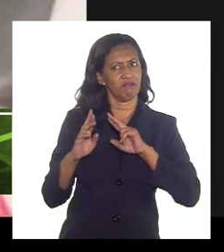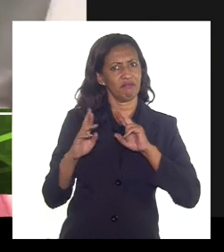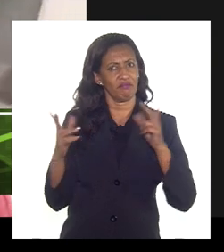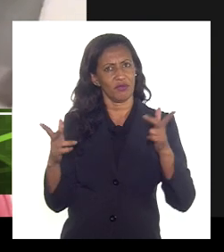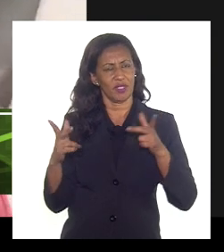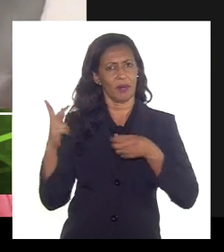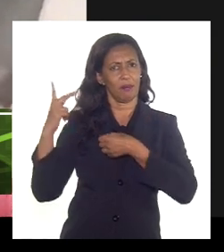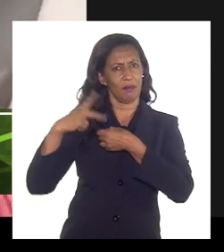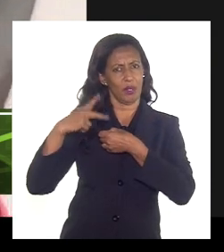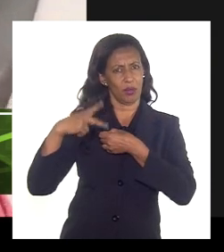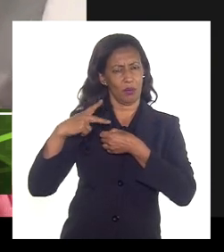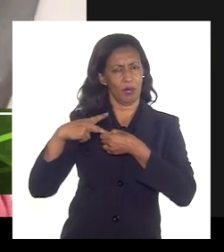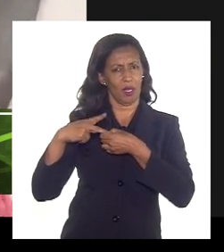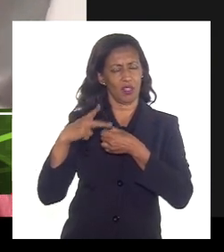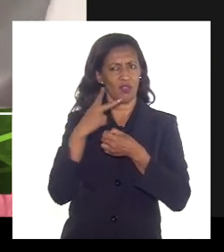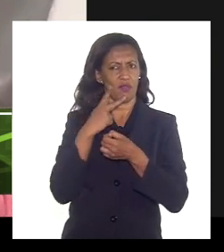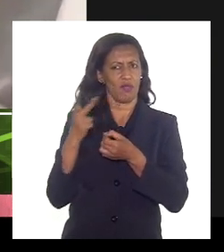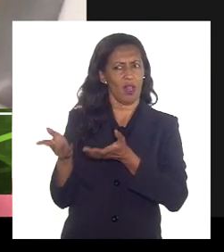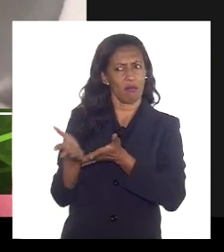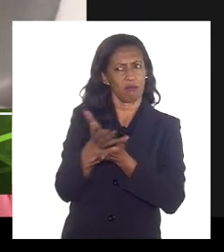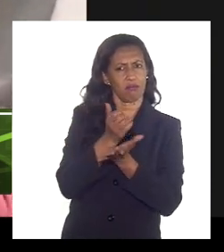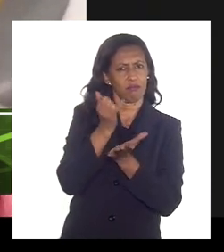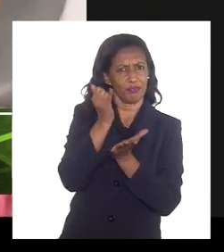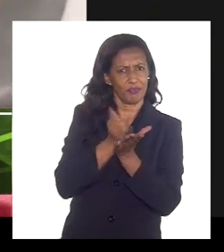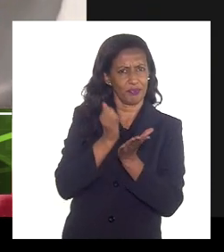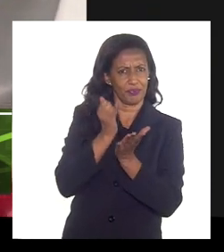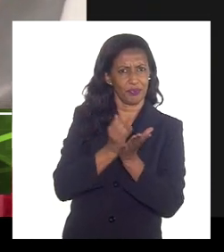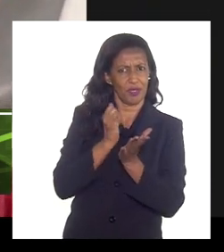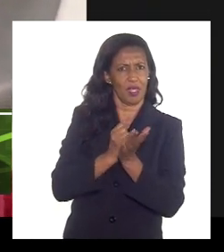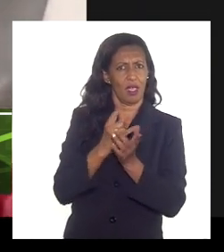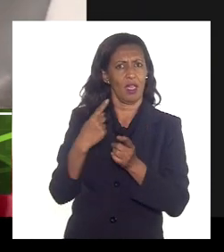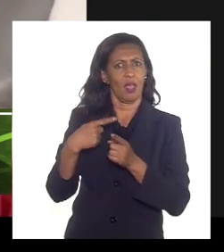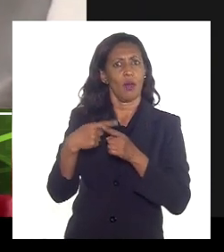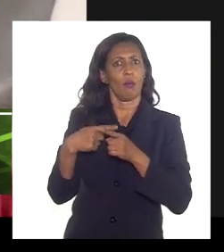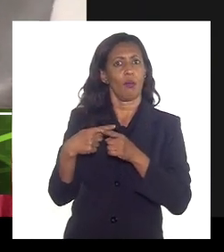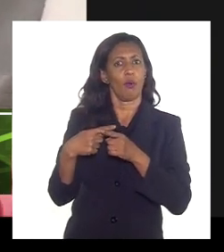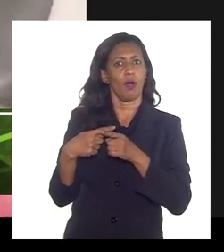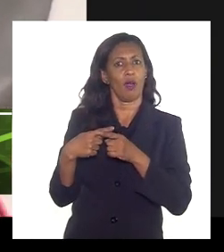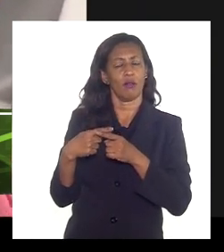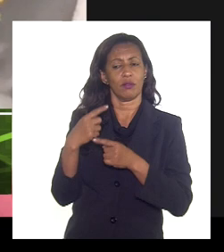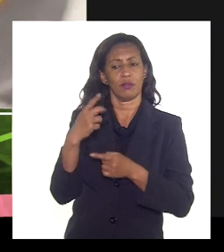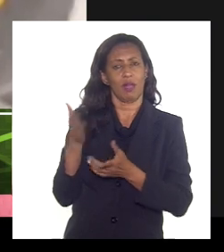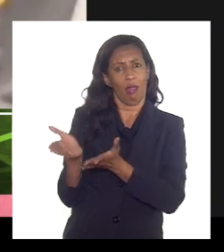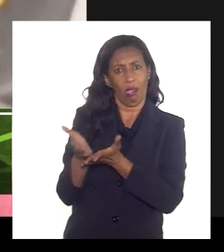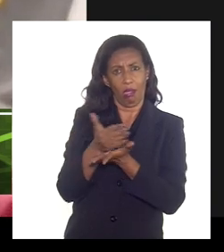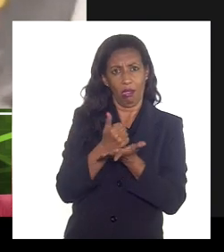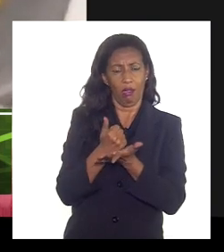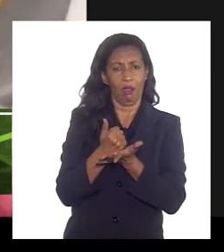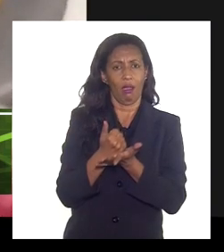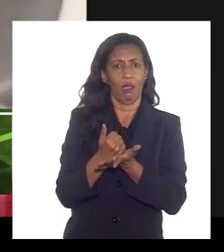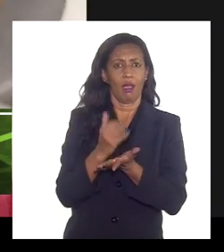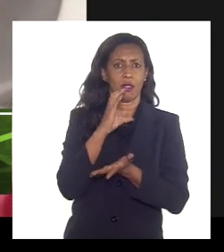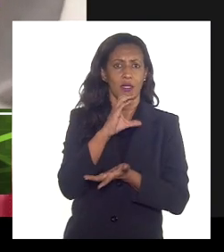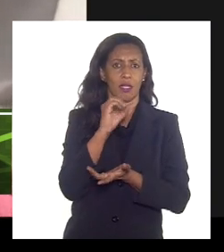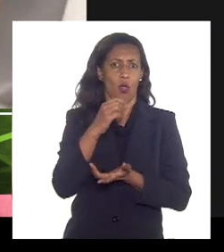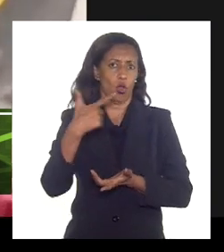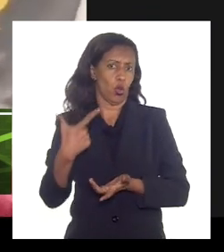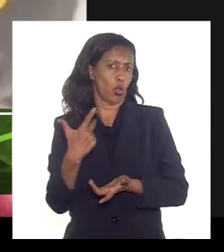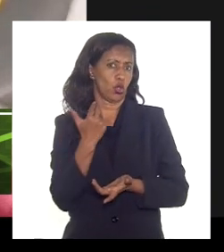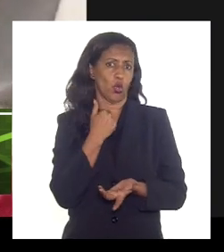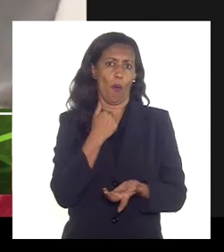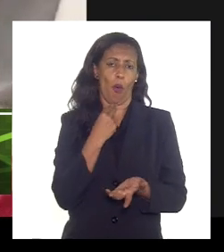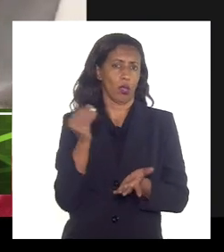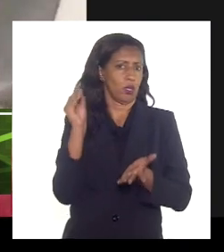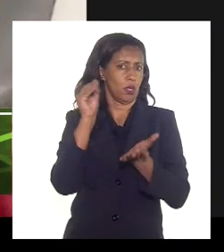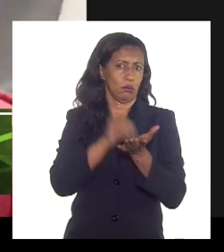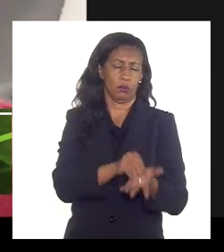da arrecadação que por conta da necessidade de injetar CO2 isso aí não poderia ser tributado não